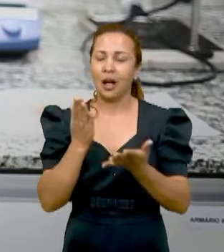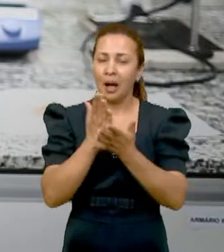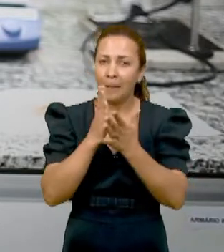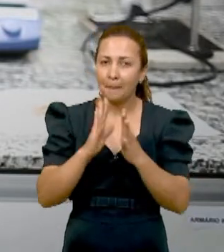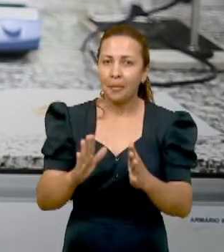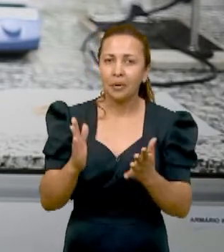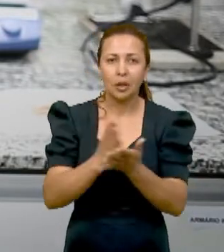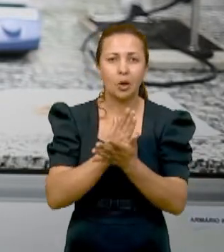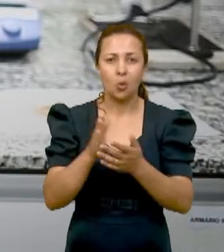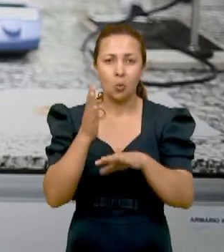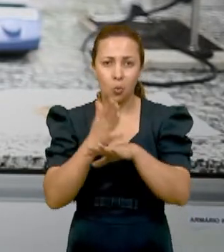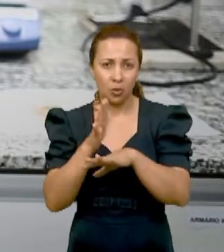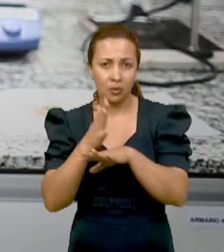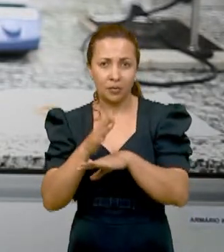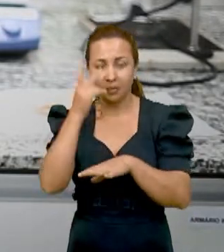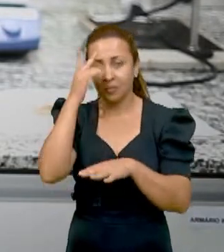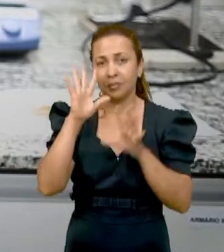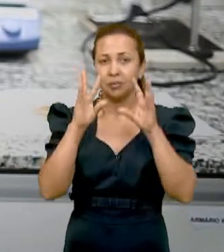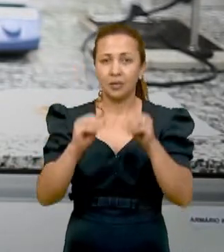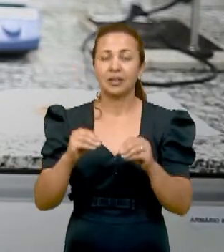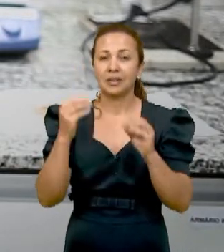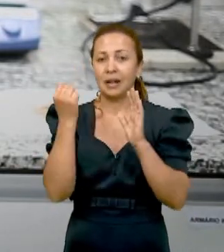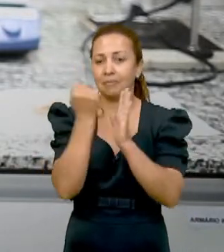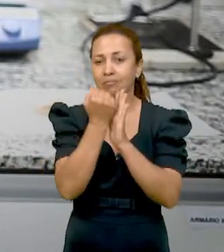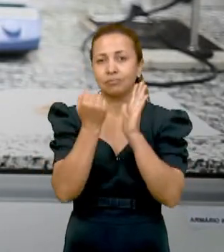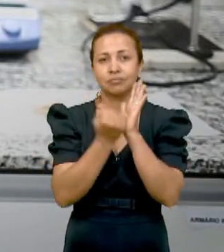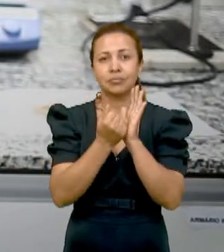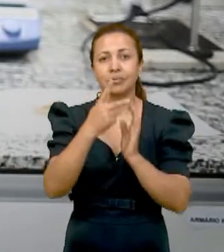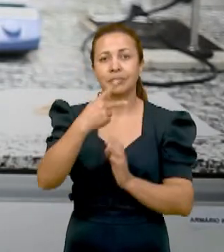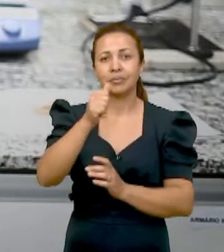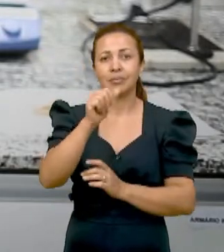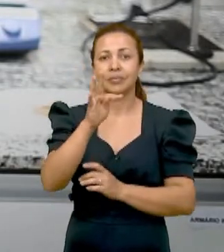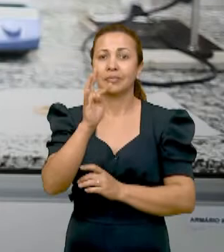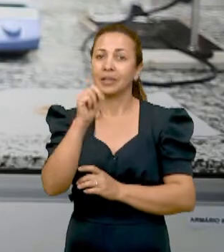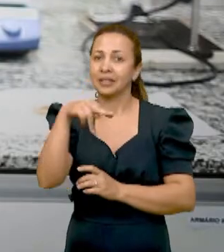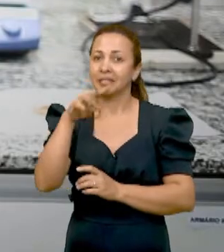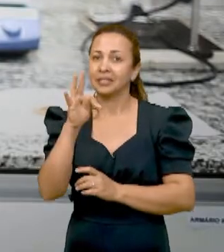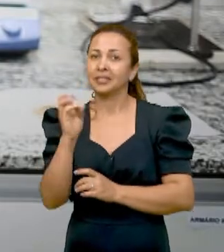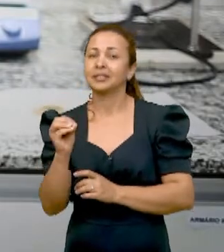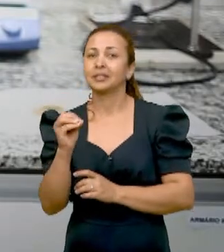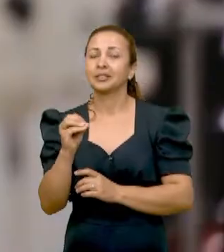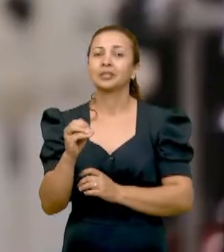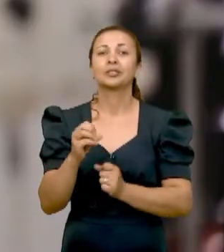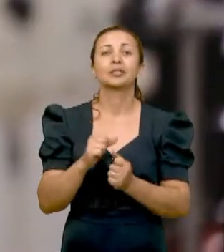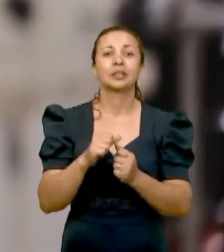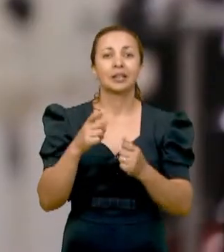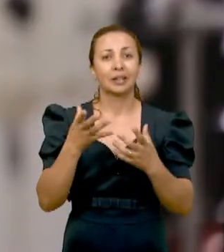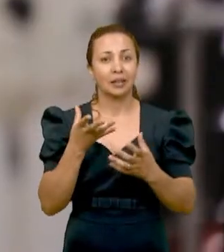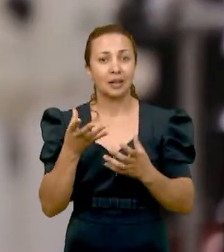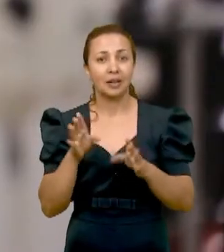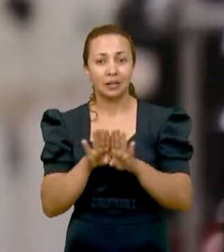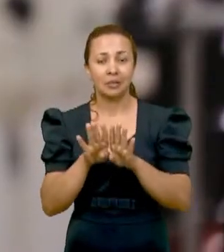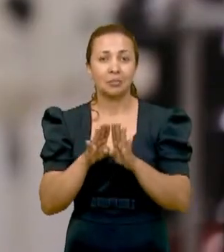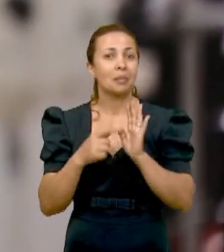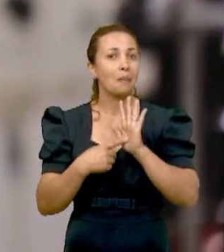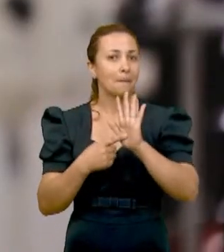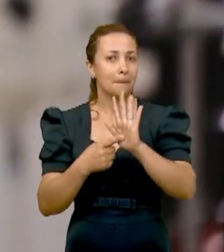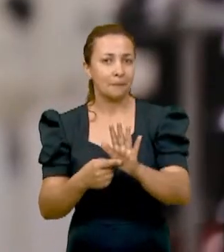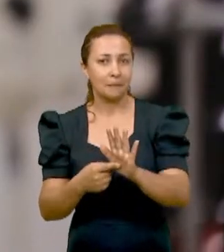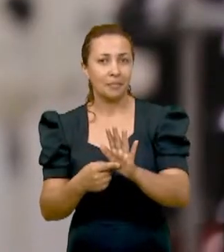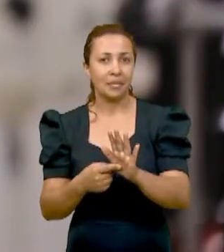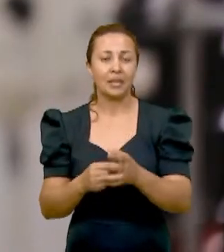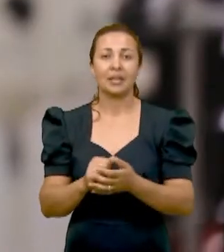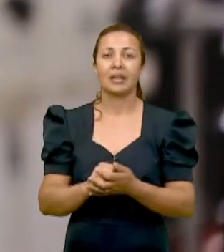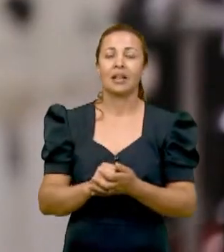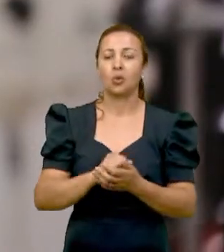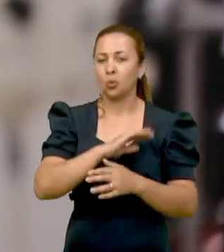para finalizar a patente, né? E fazer o pedido de patente do material. Pretendo apresentar